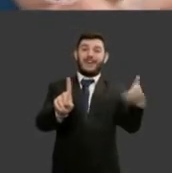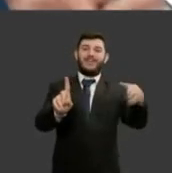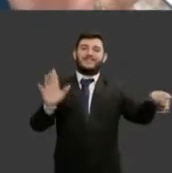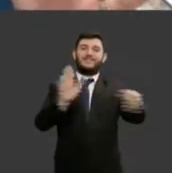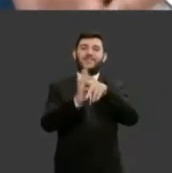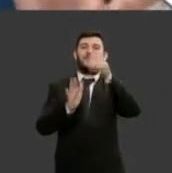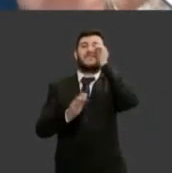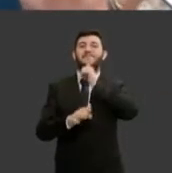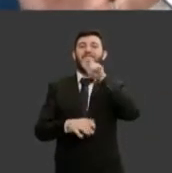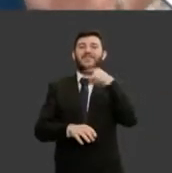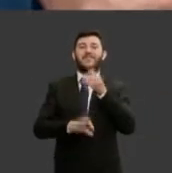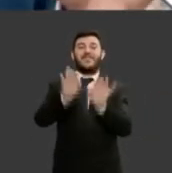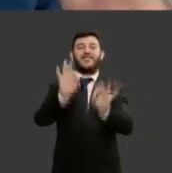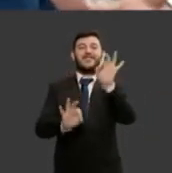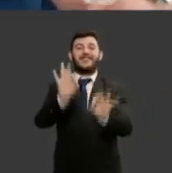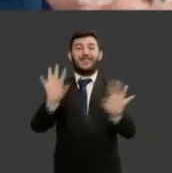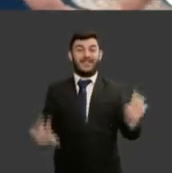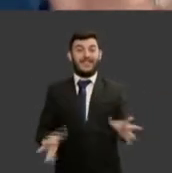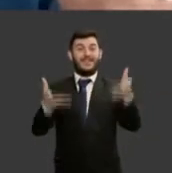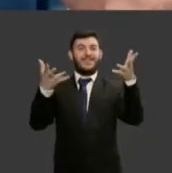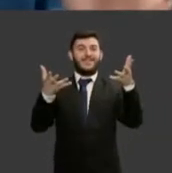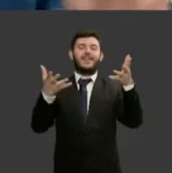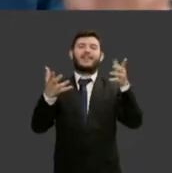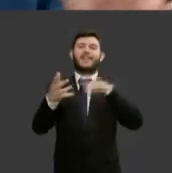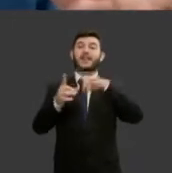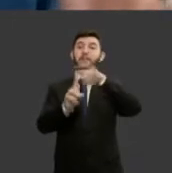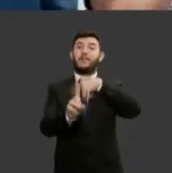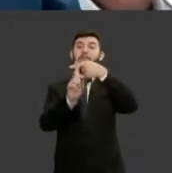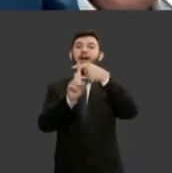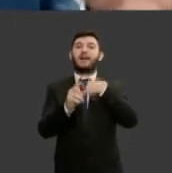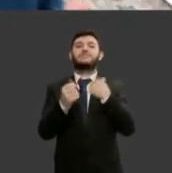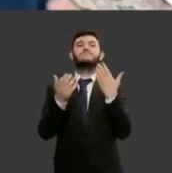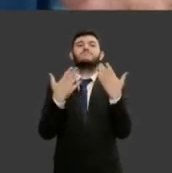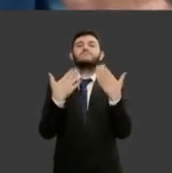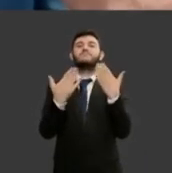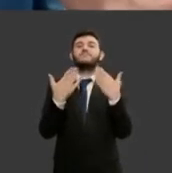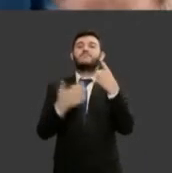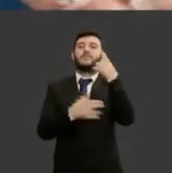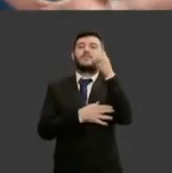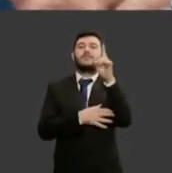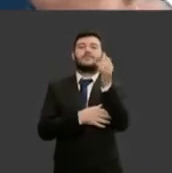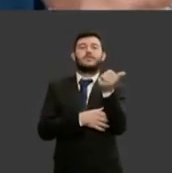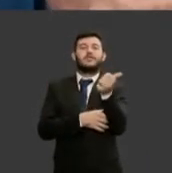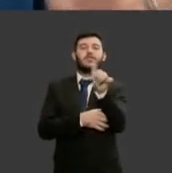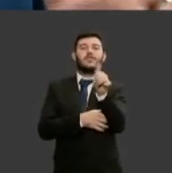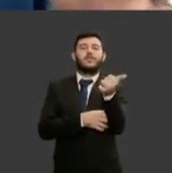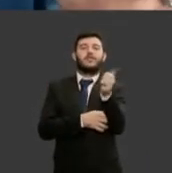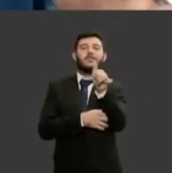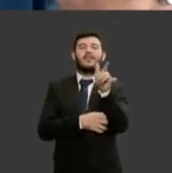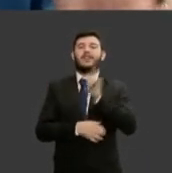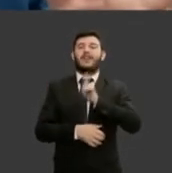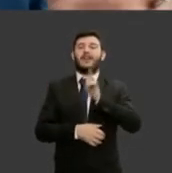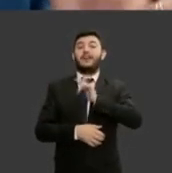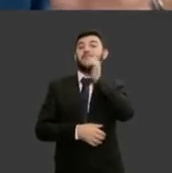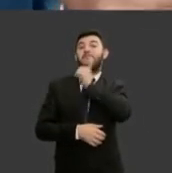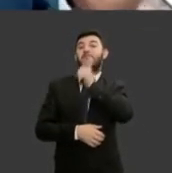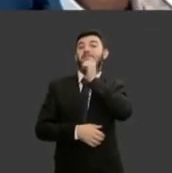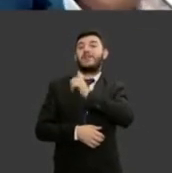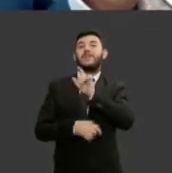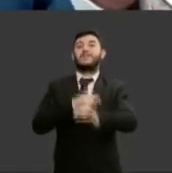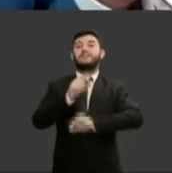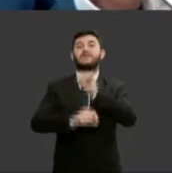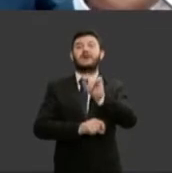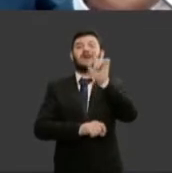inclusive com mais um talk show no dia 11, com mulheres que inspiram por sua garra e liderança,